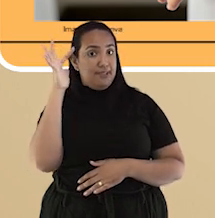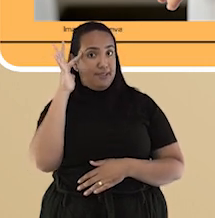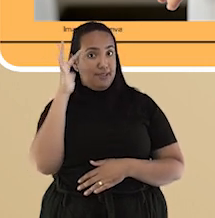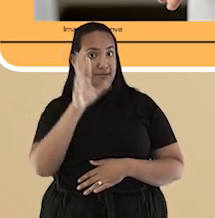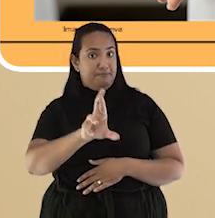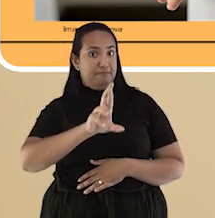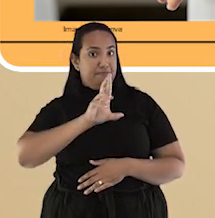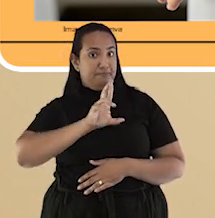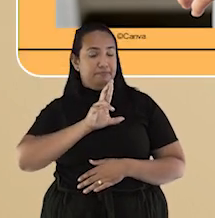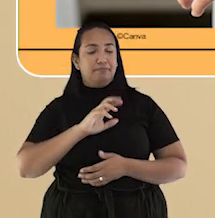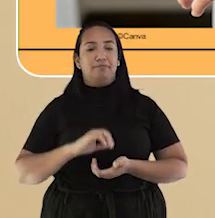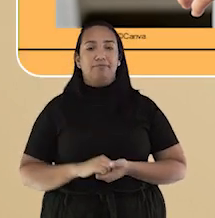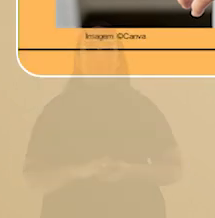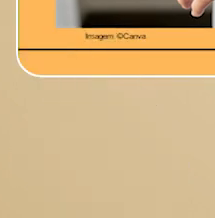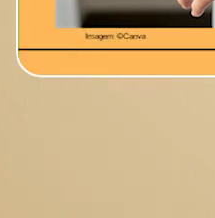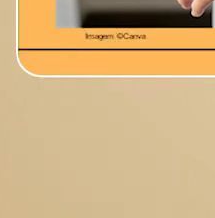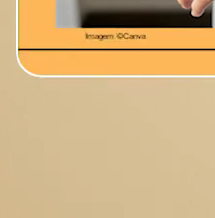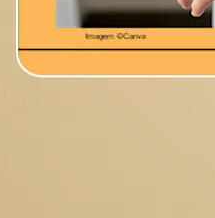e me responder.